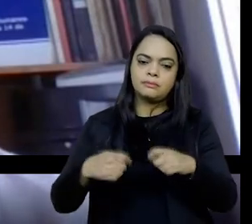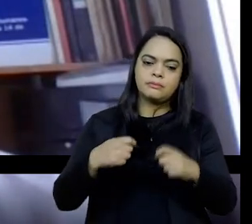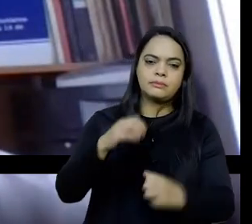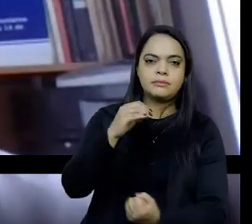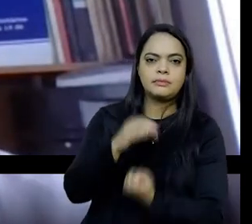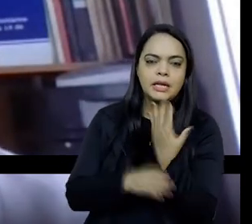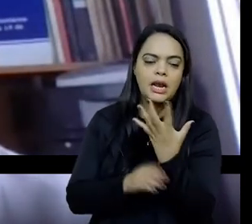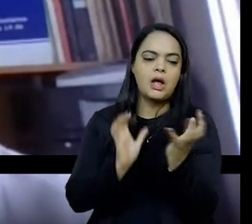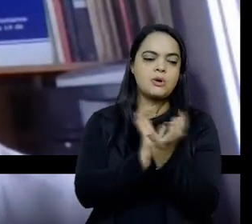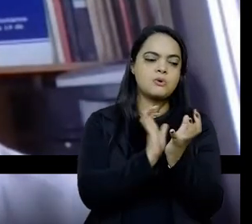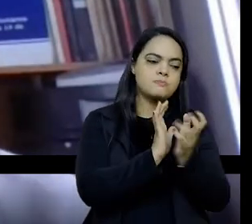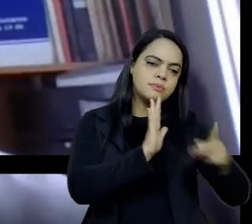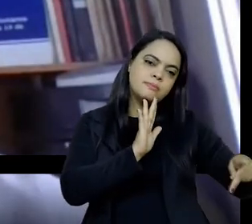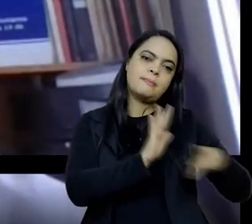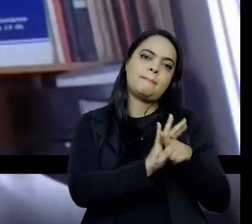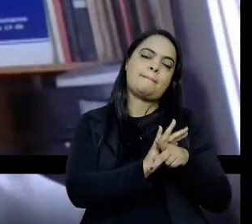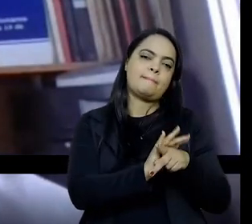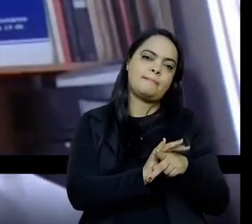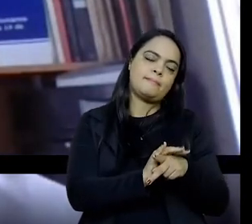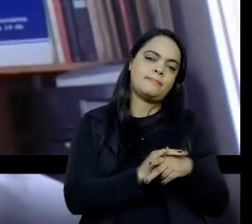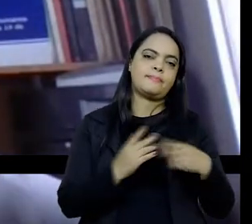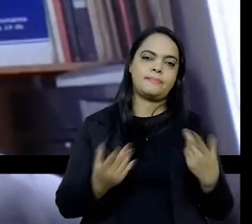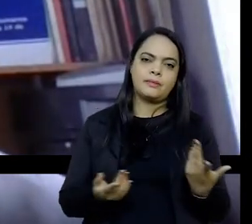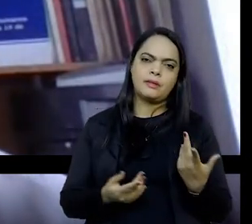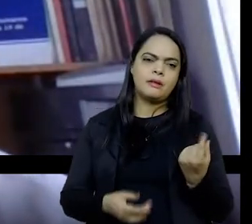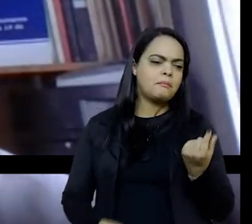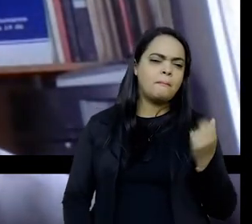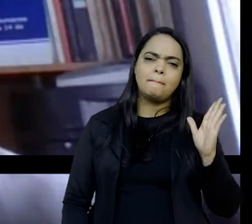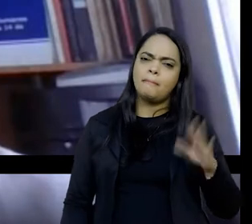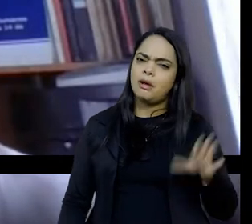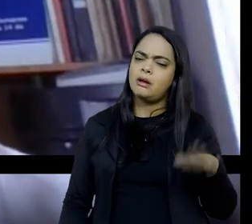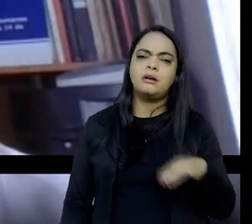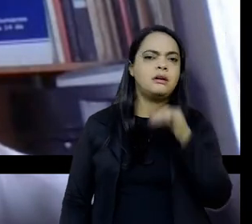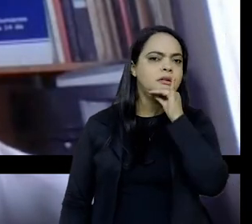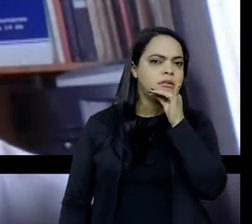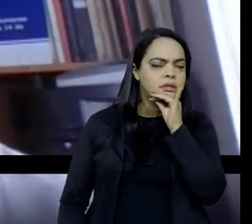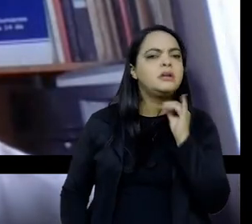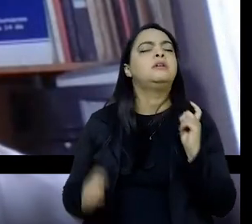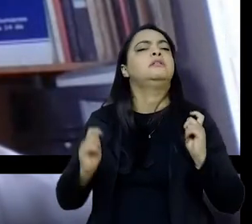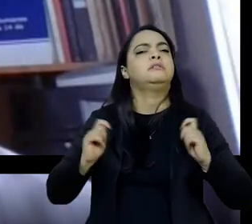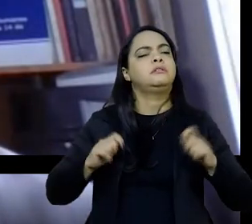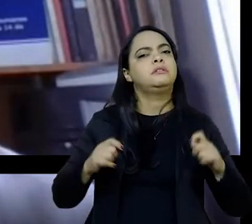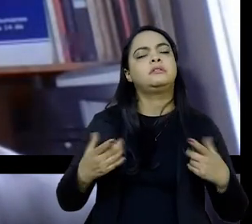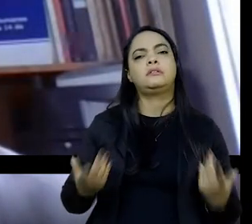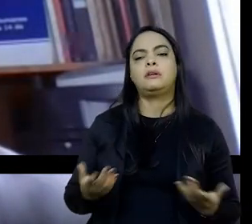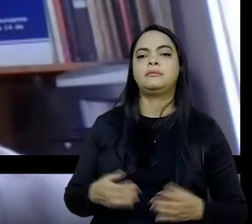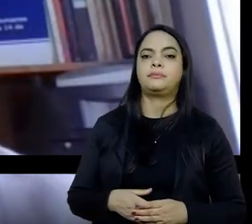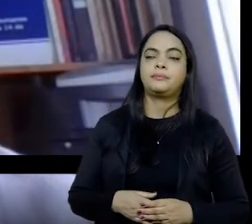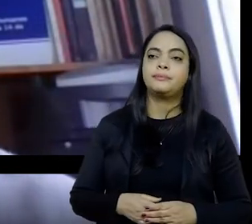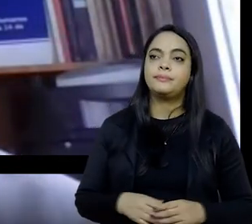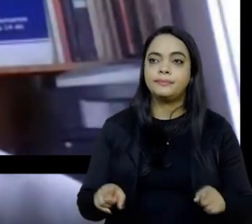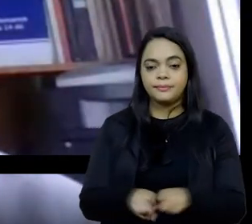específicos. Coisas que não são caras, por exemplo, eu acho que deveriam ter coisas... E além do